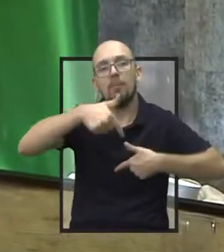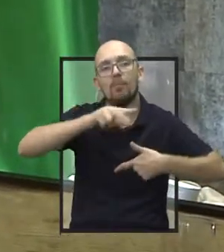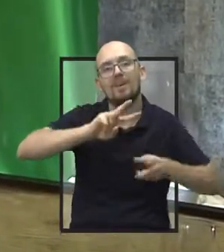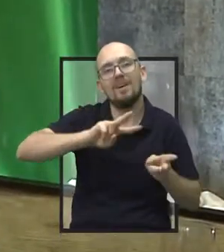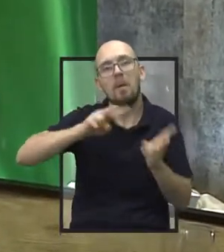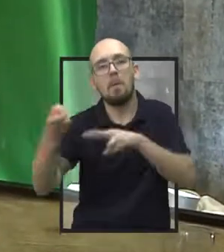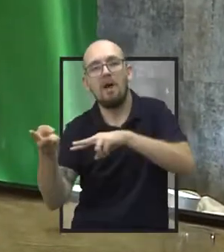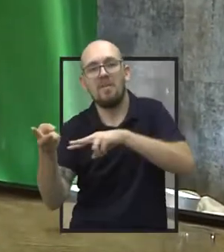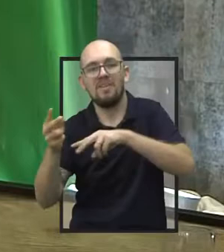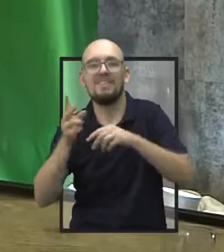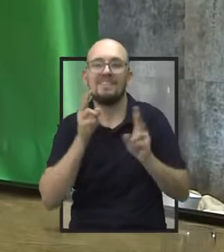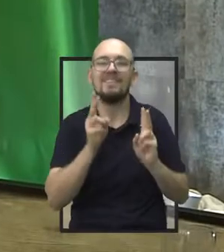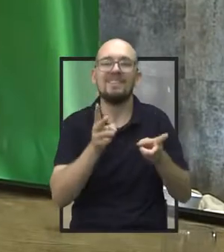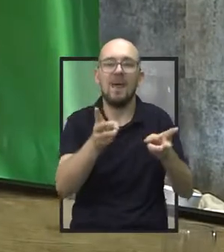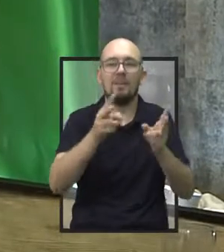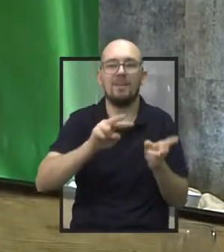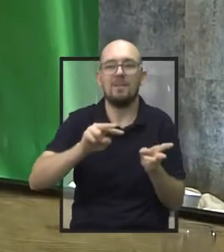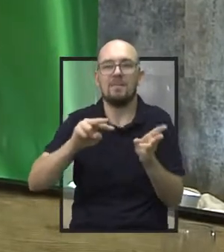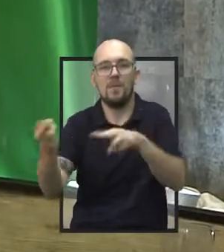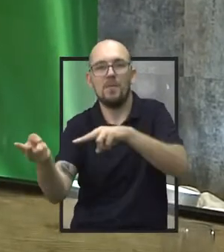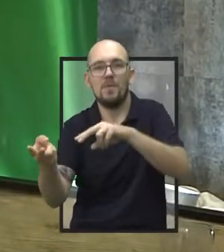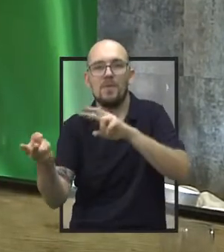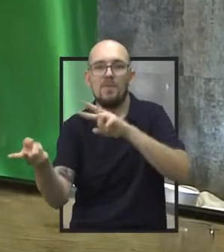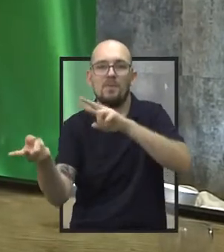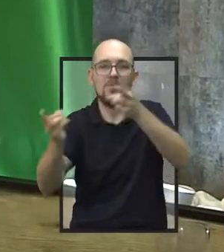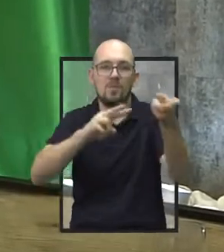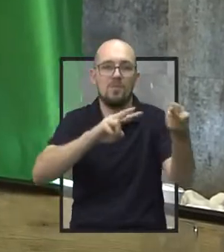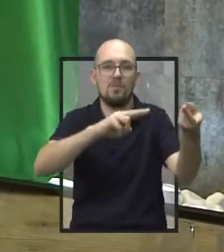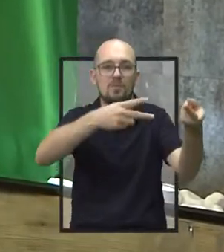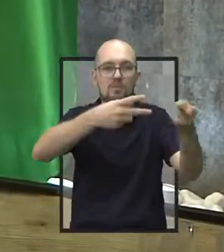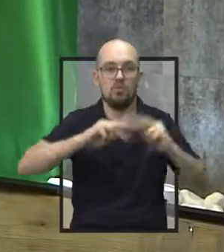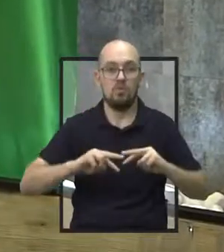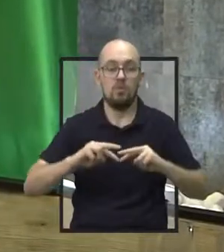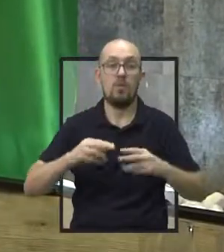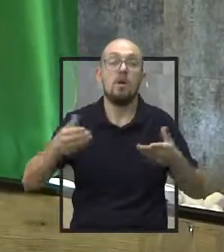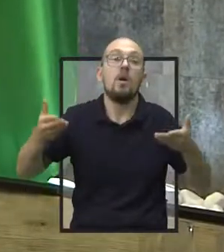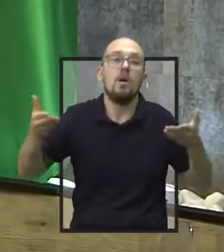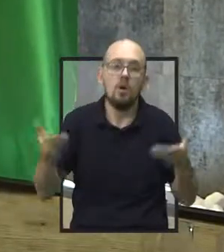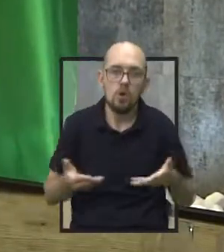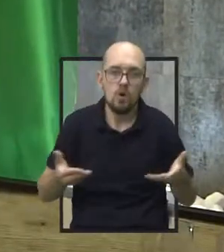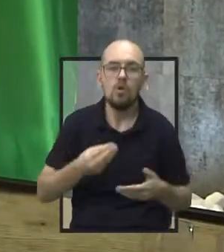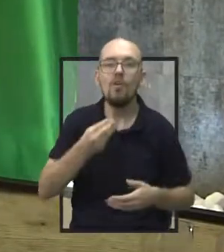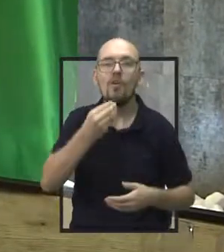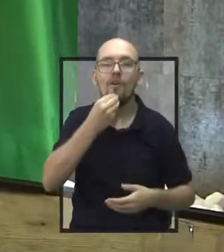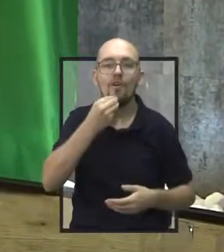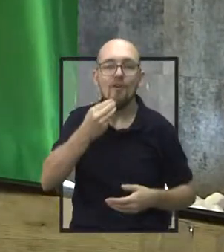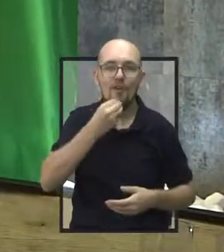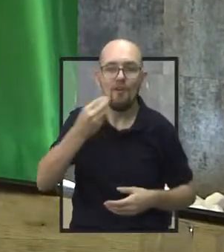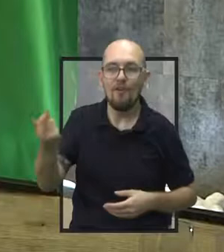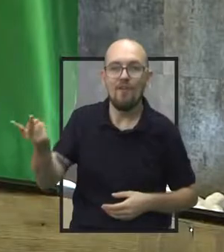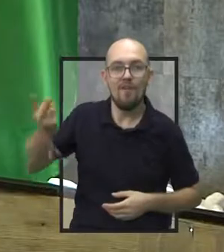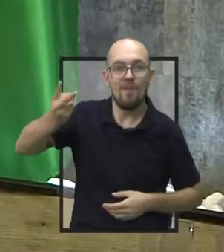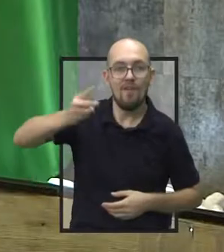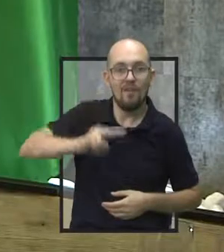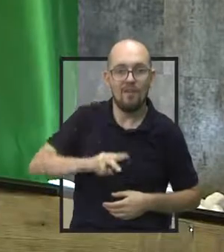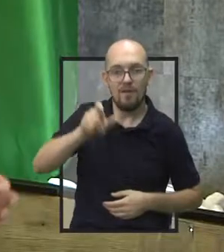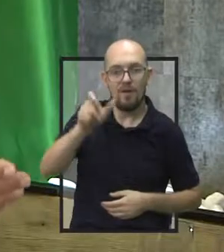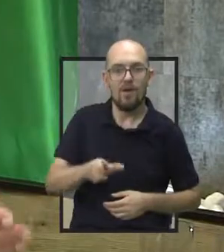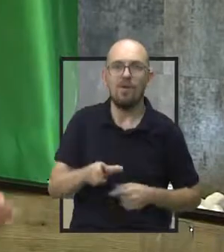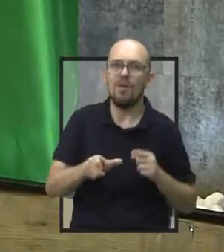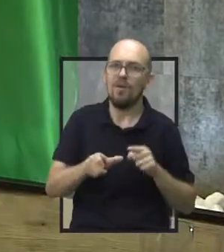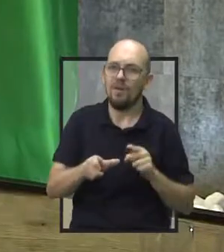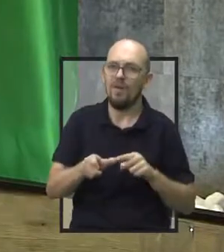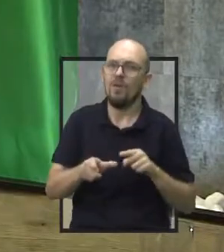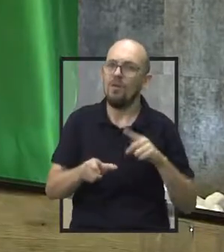E nesse caso, por exemplo, nós temos a oportunidade de ter aqui conosco um delegado seccional, que vai ser muito